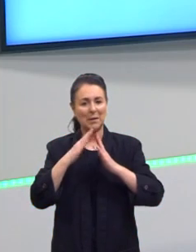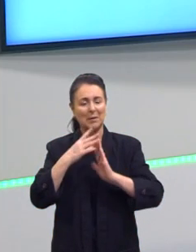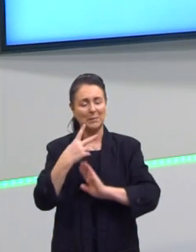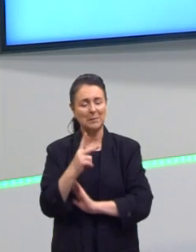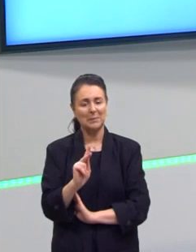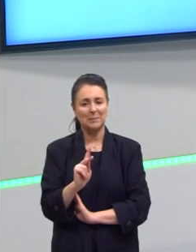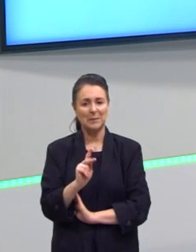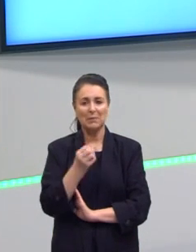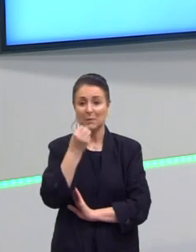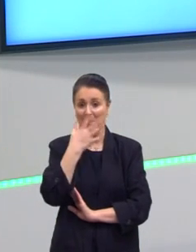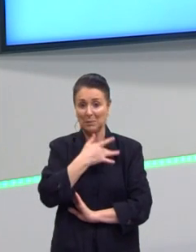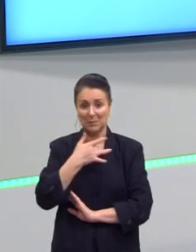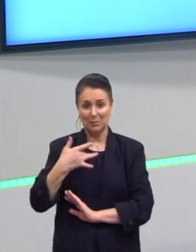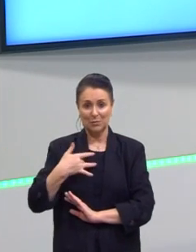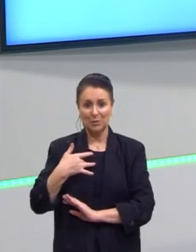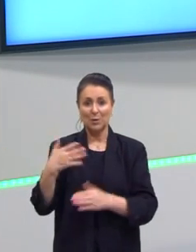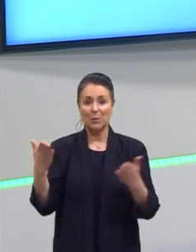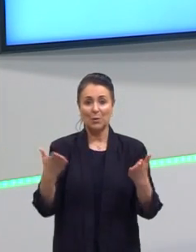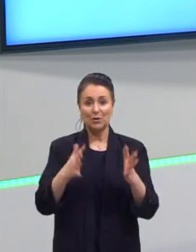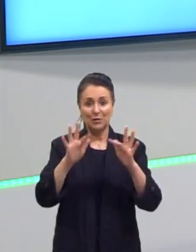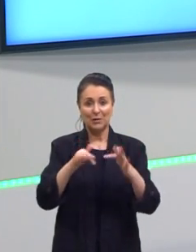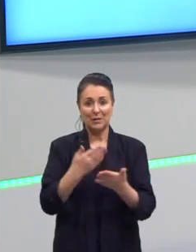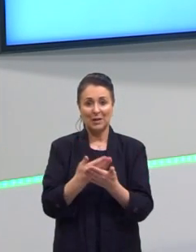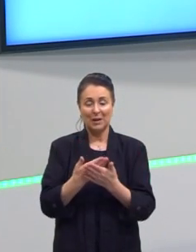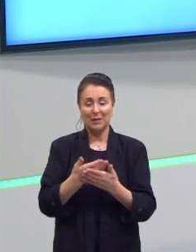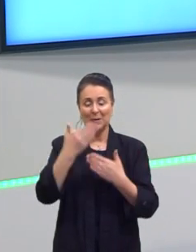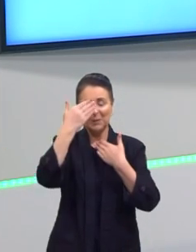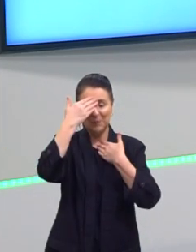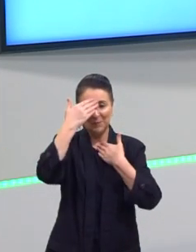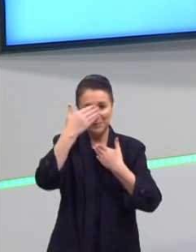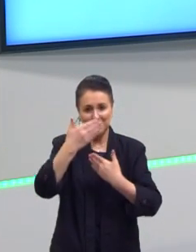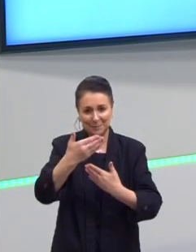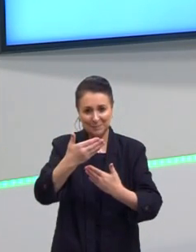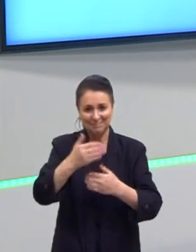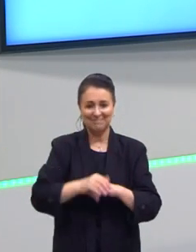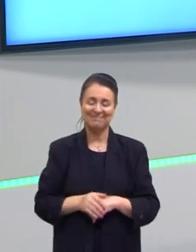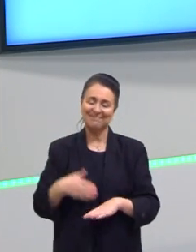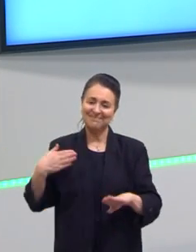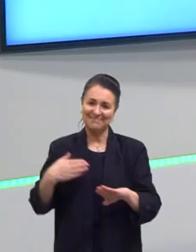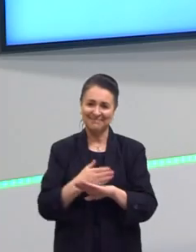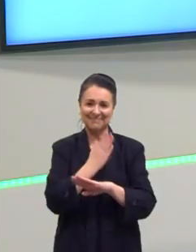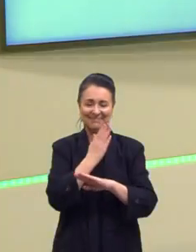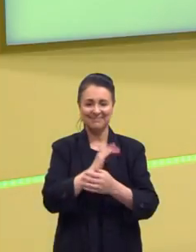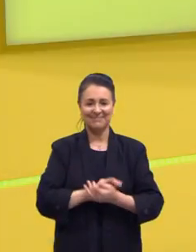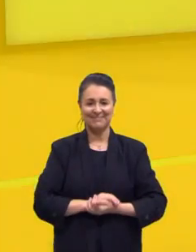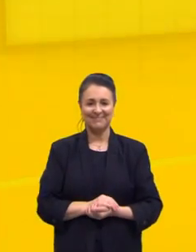Ok? Era isso por hoje. Thank you. Obrigada e partiu passar.